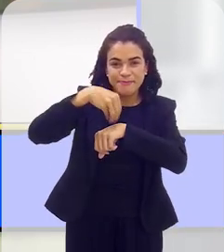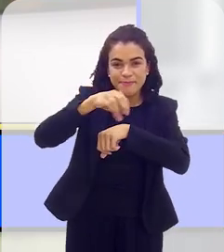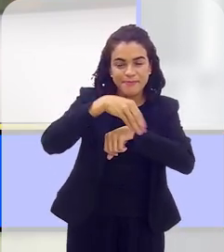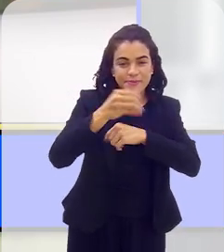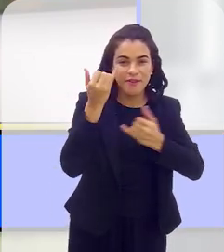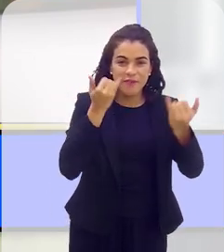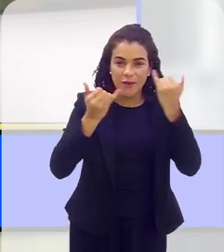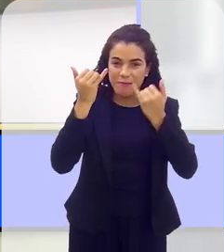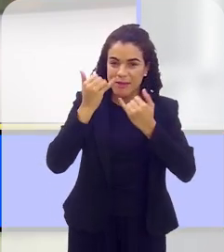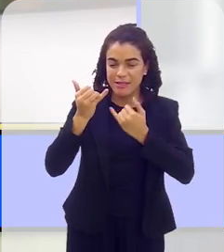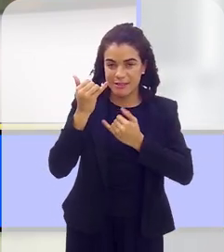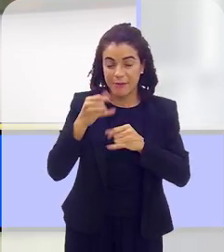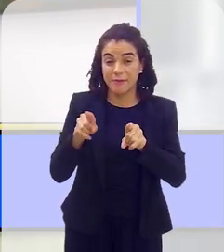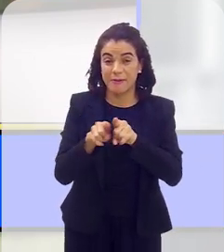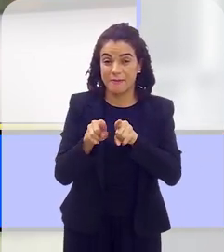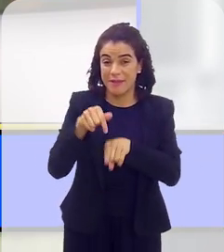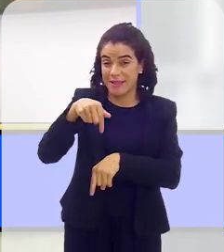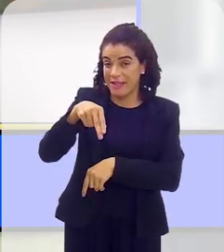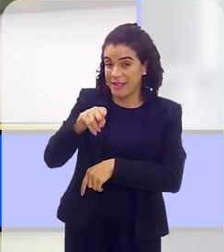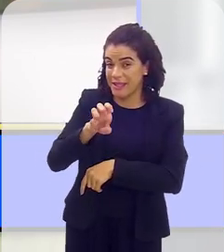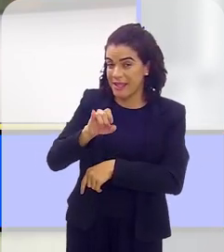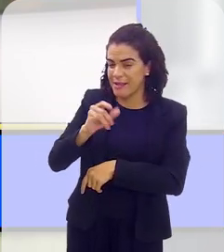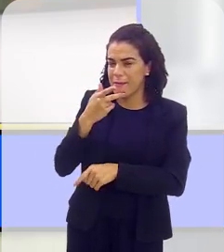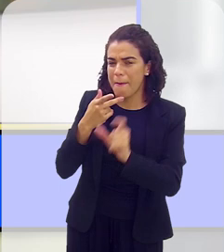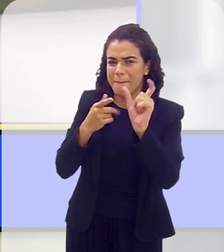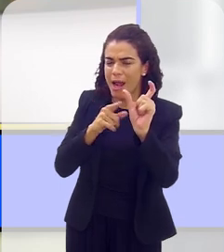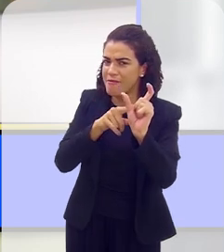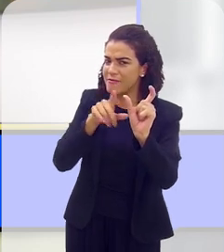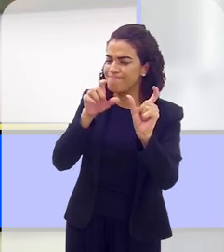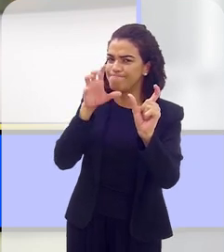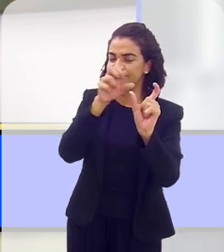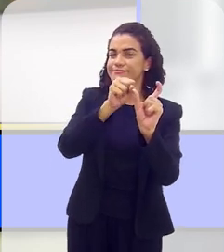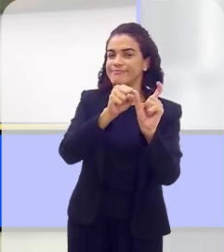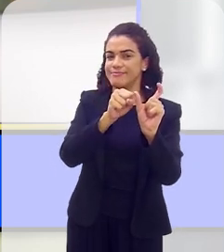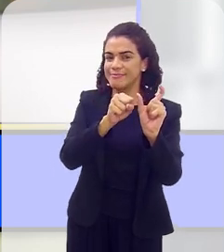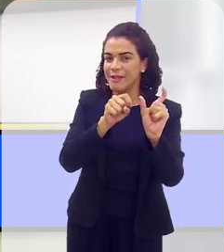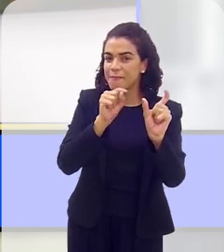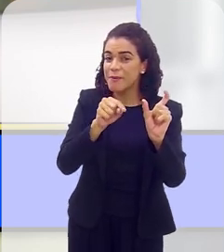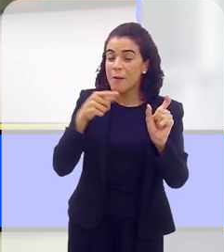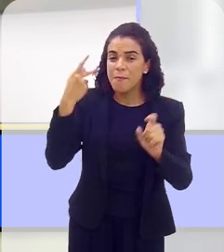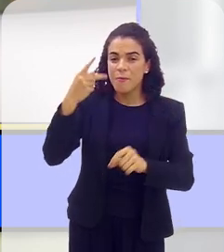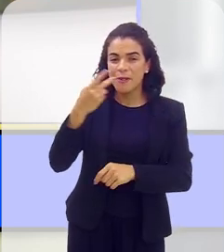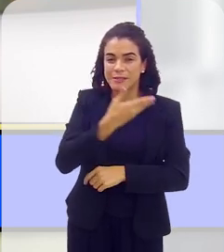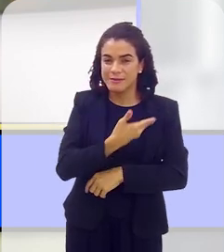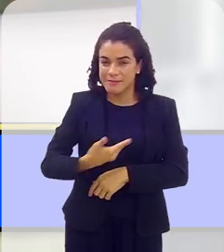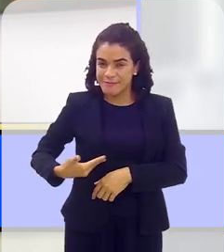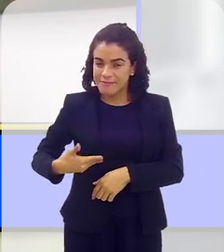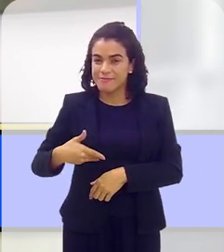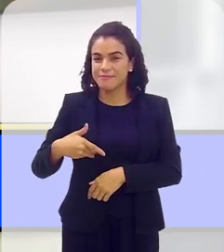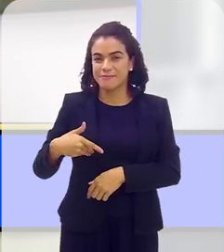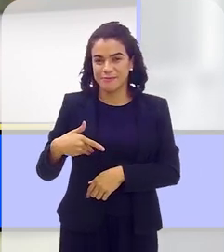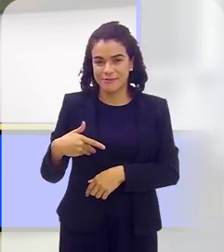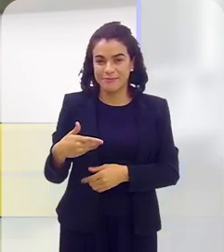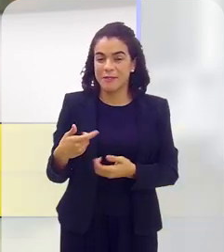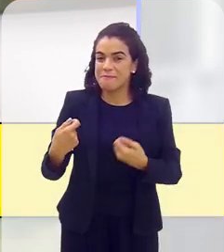sempre, a Kenia acabou de falar uma palavra que eu sempre falei, políticas públicas,